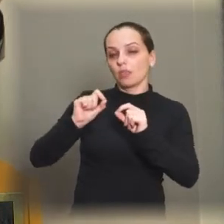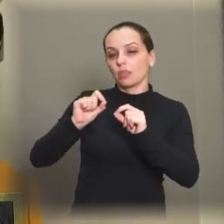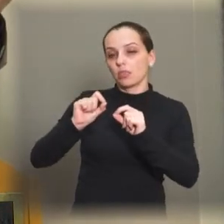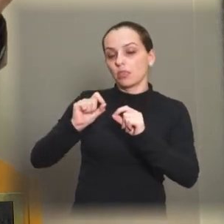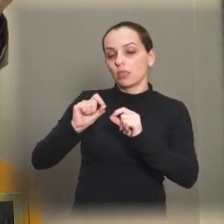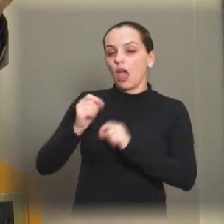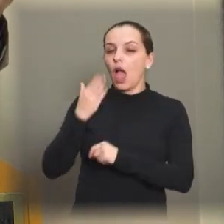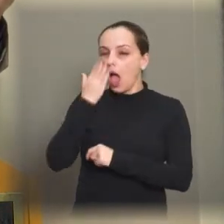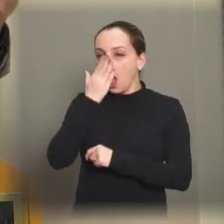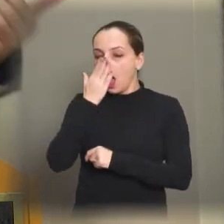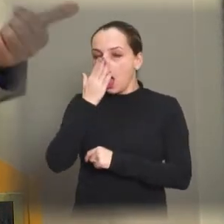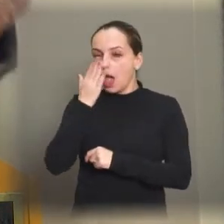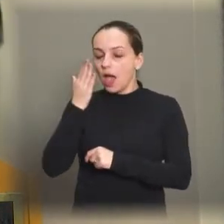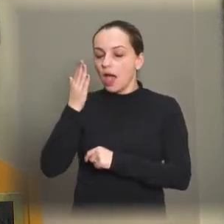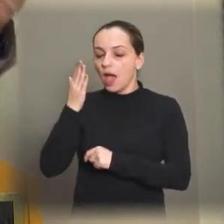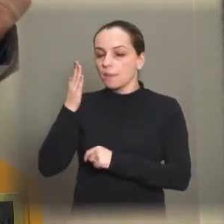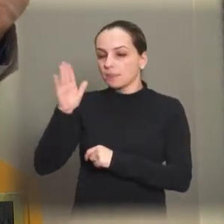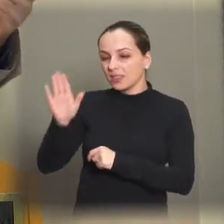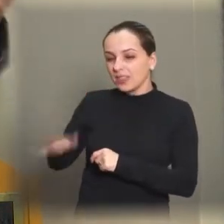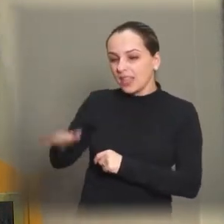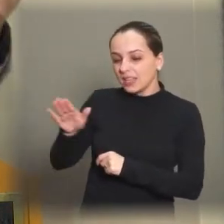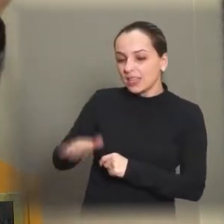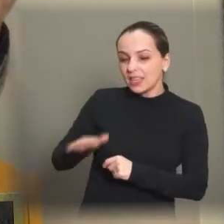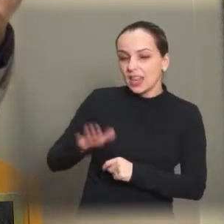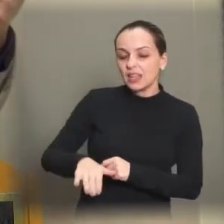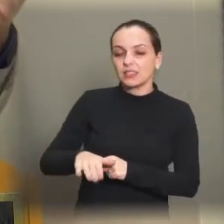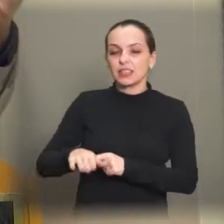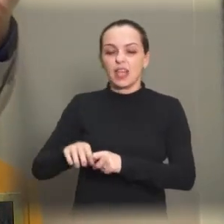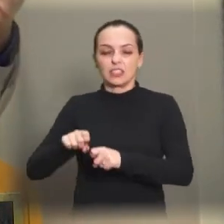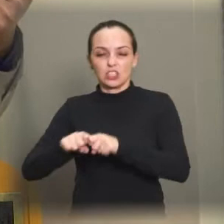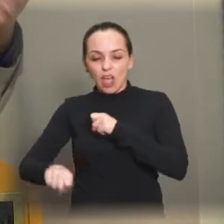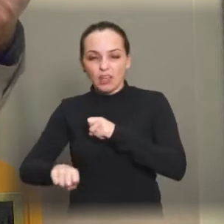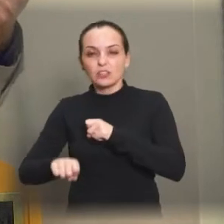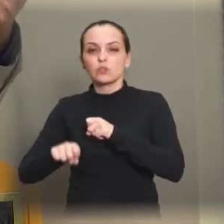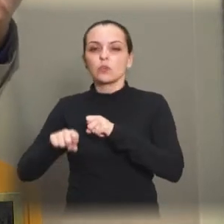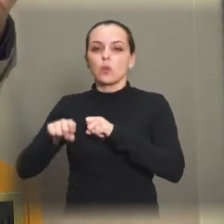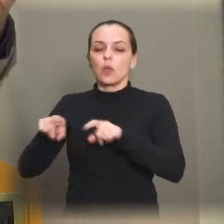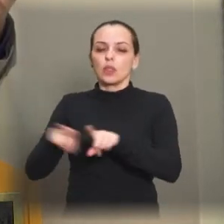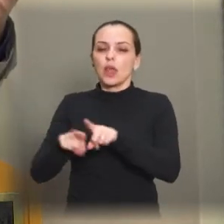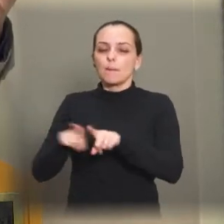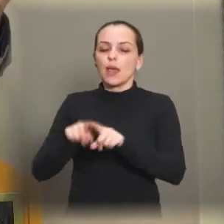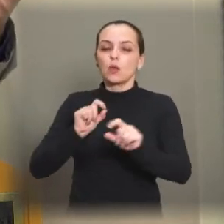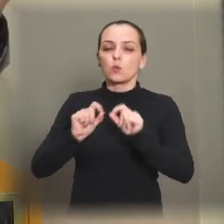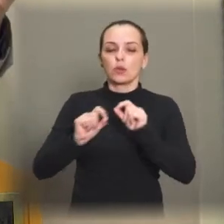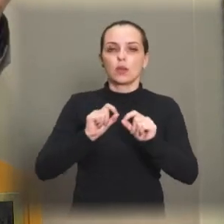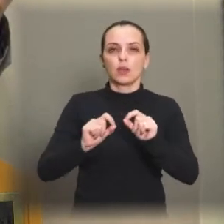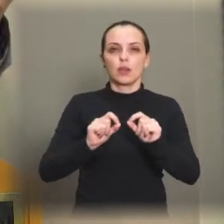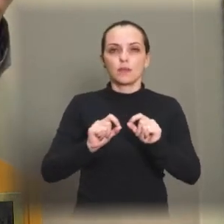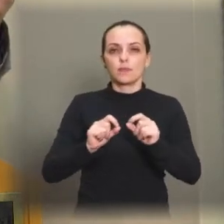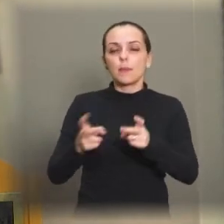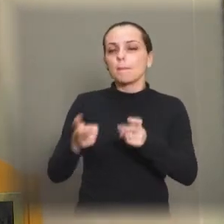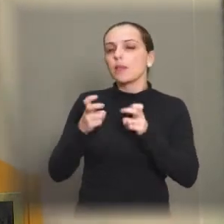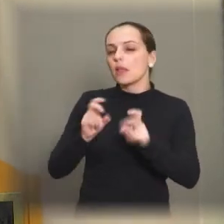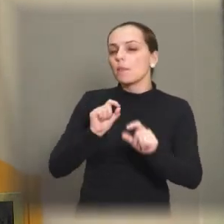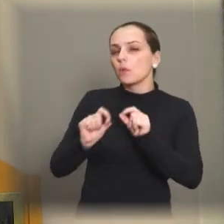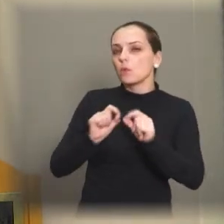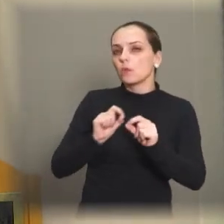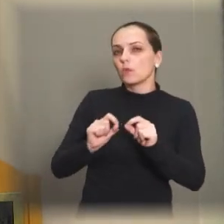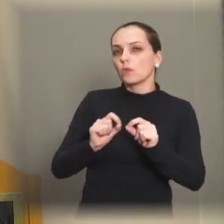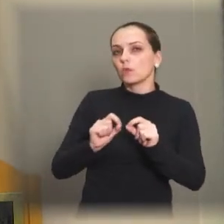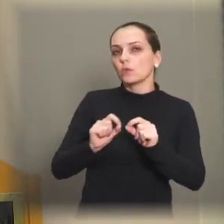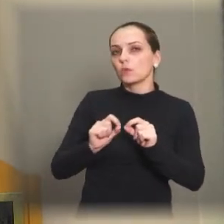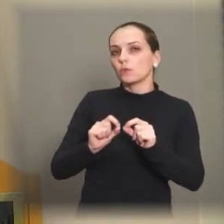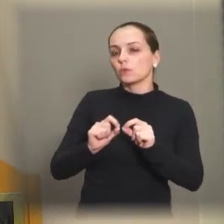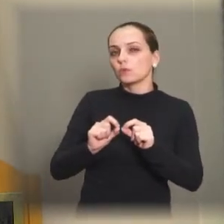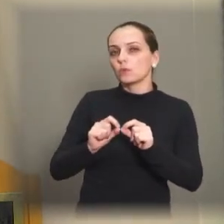prostituição infantil, da fome batendo na porta das pessoas e aí você vê que os